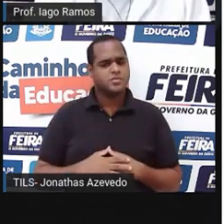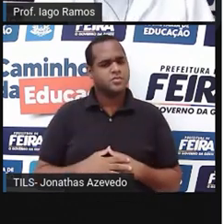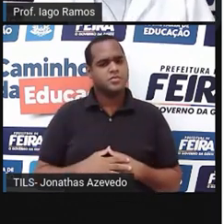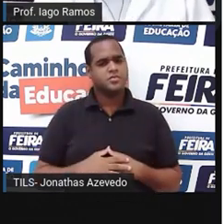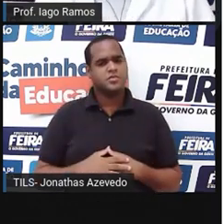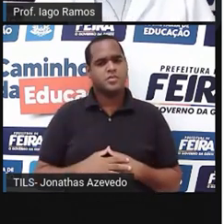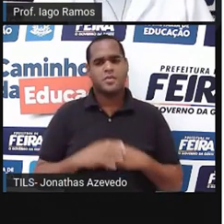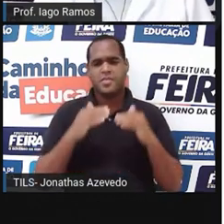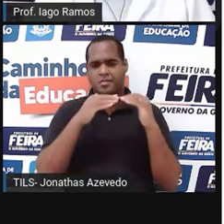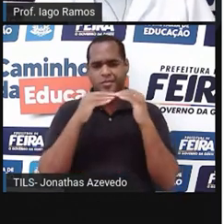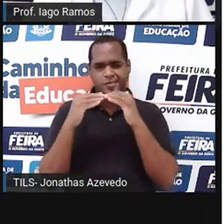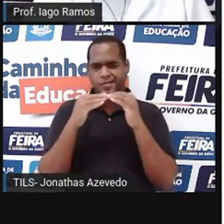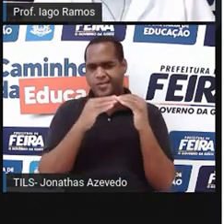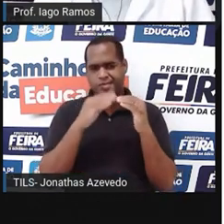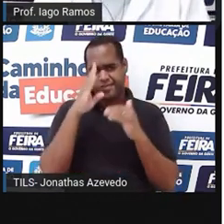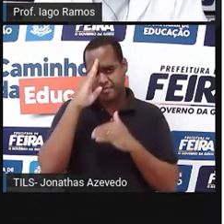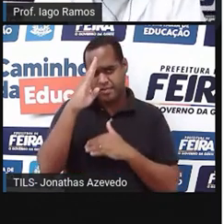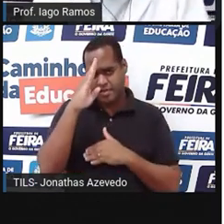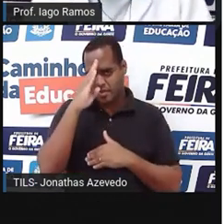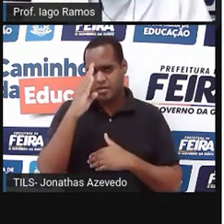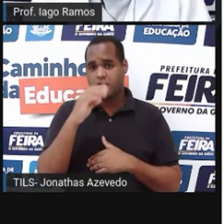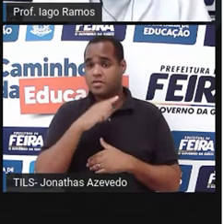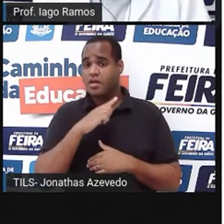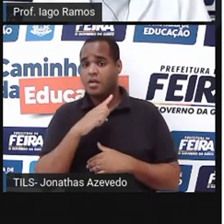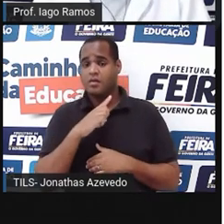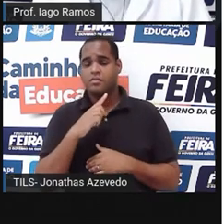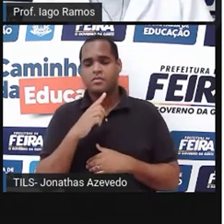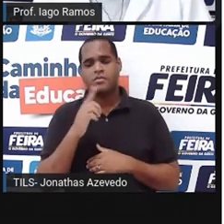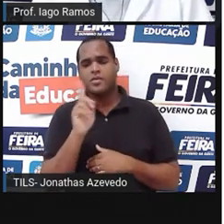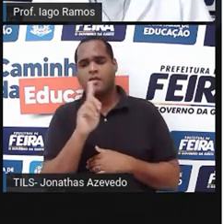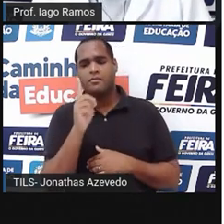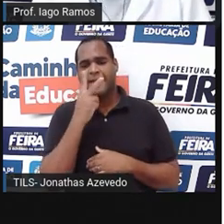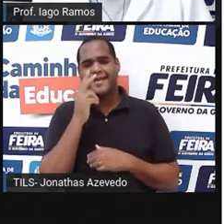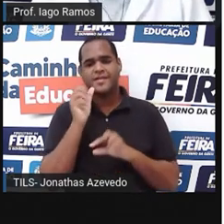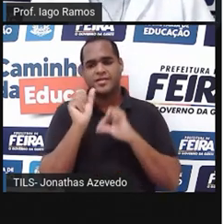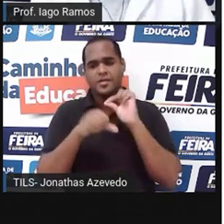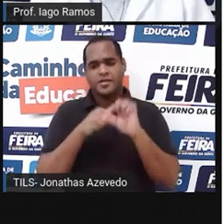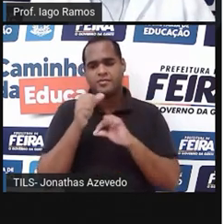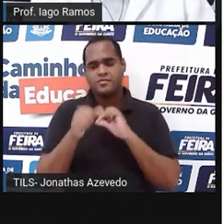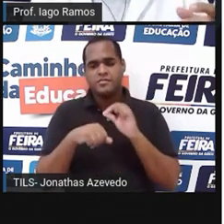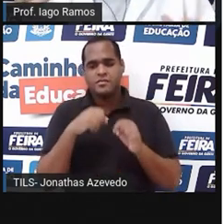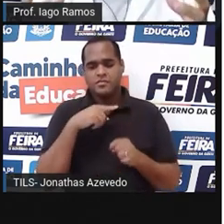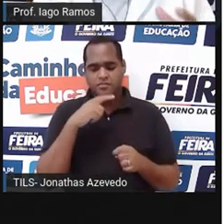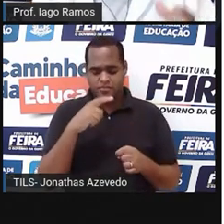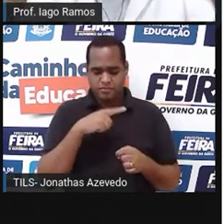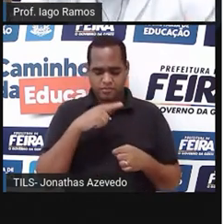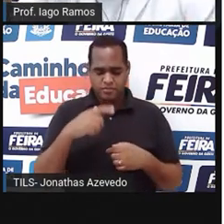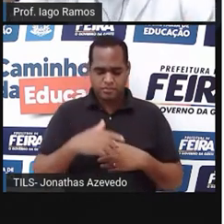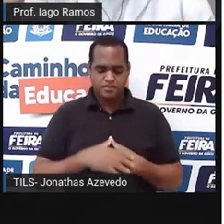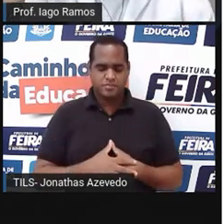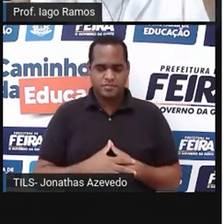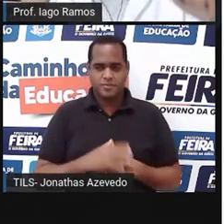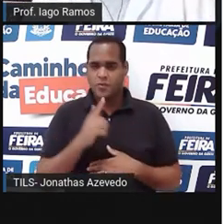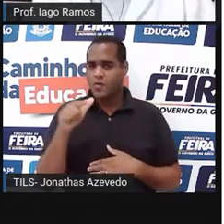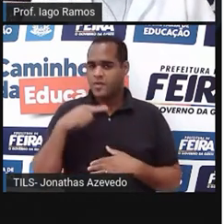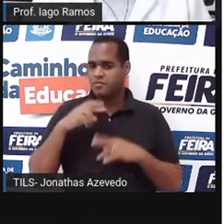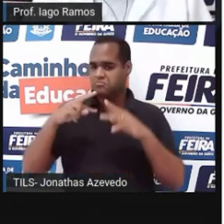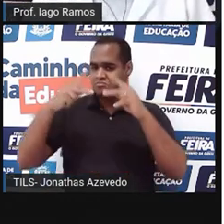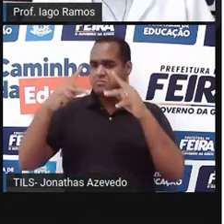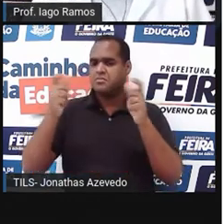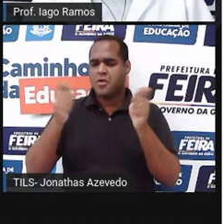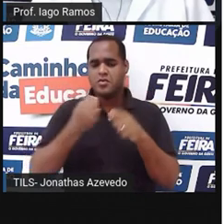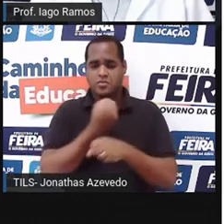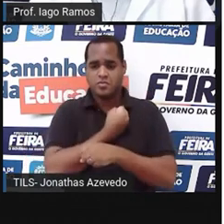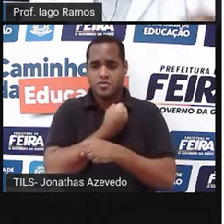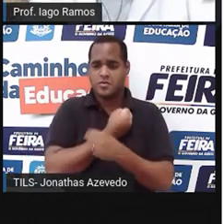há uma proporcionalidade direta. Não há uma proporcionalidade inversa, né? Não há como as duas aumentarem e multiplicarem pelo mesmo